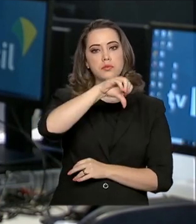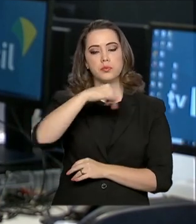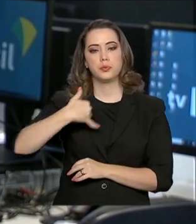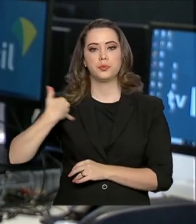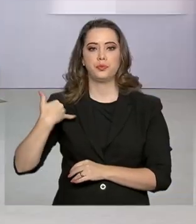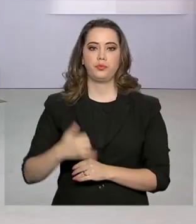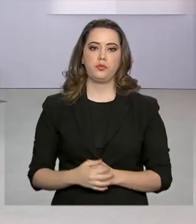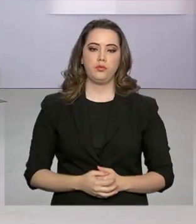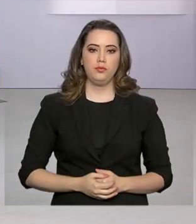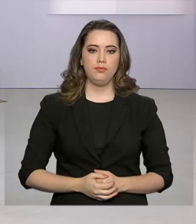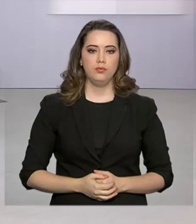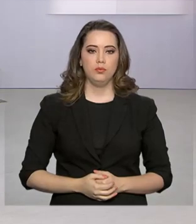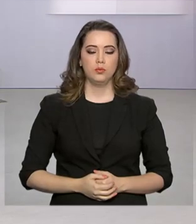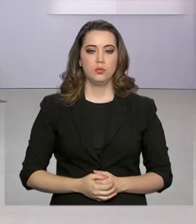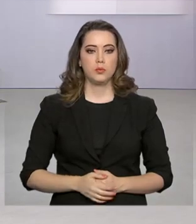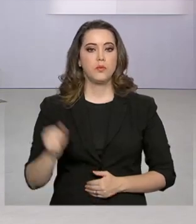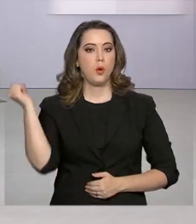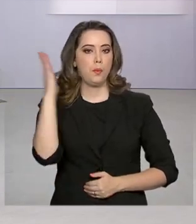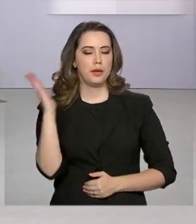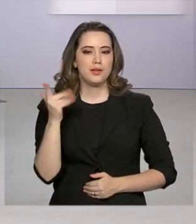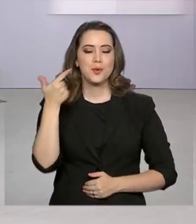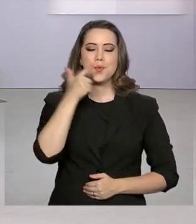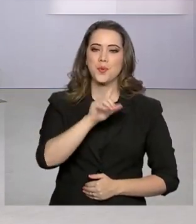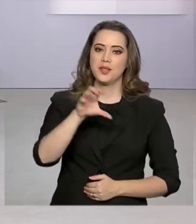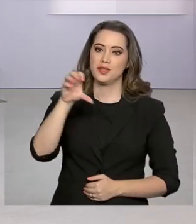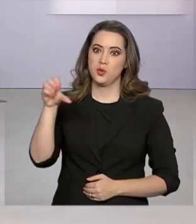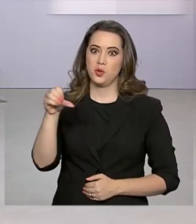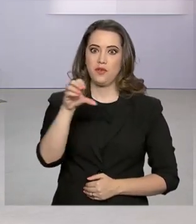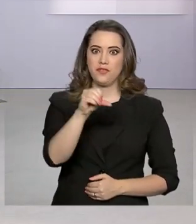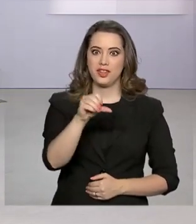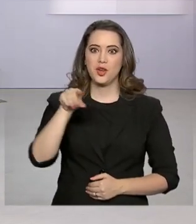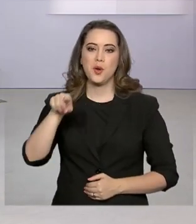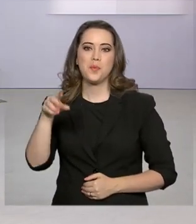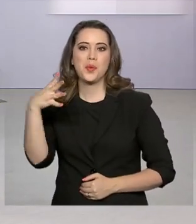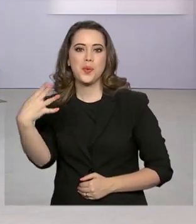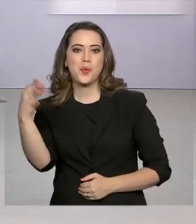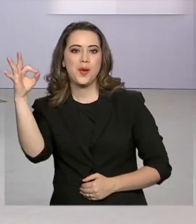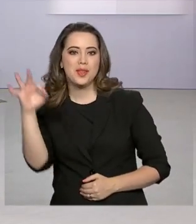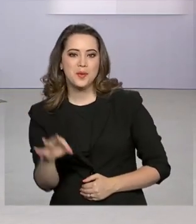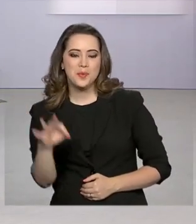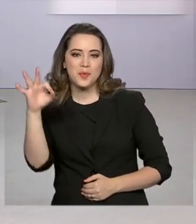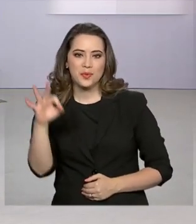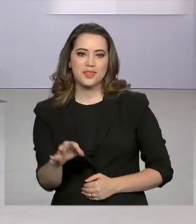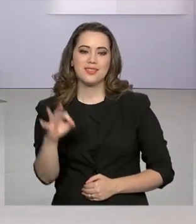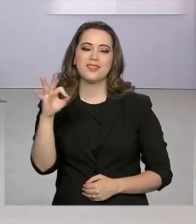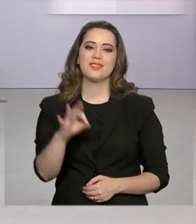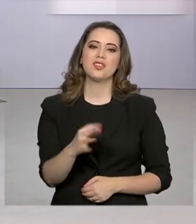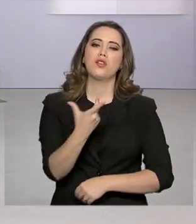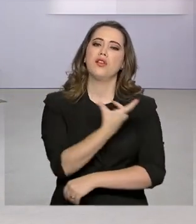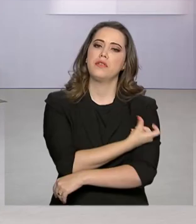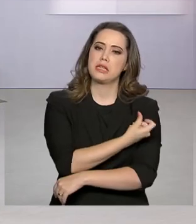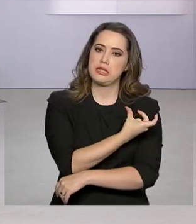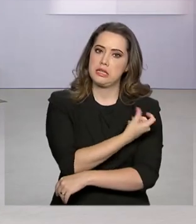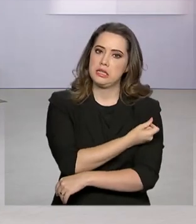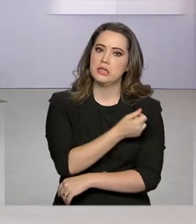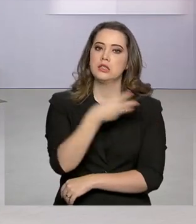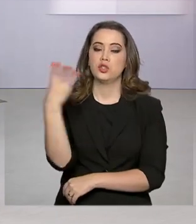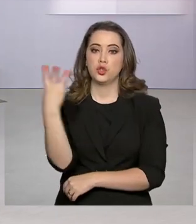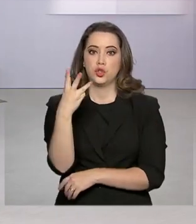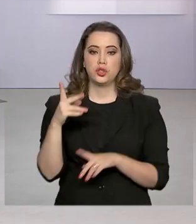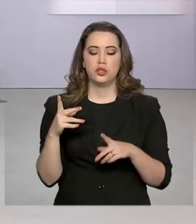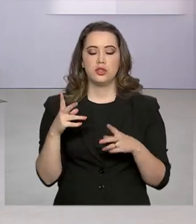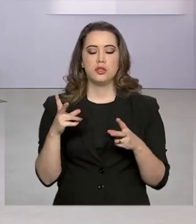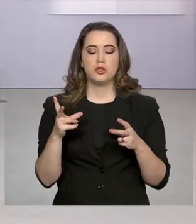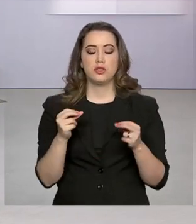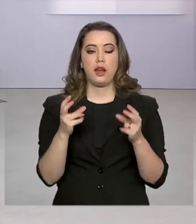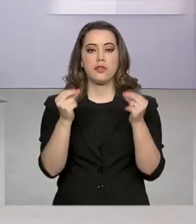anos. E o Brasil atingiu 99,4% de cobertura da tríplice viral em 2019.